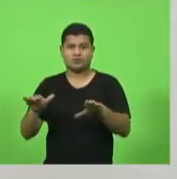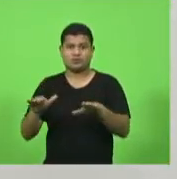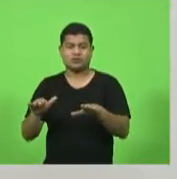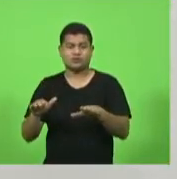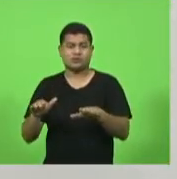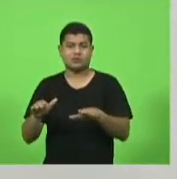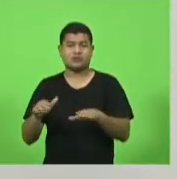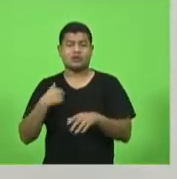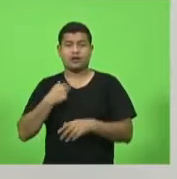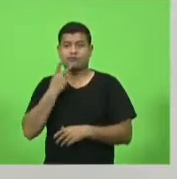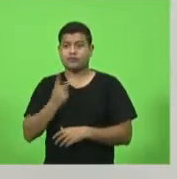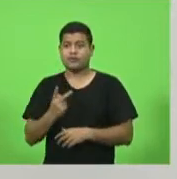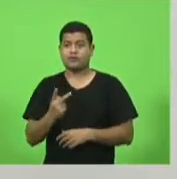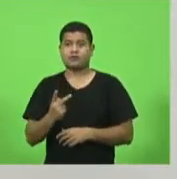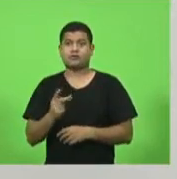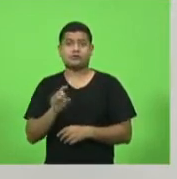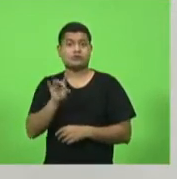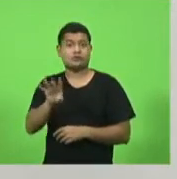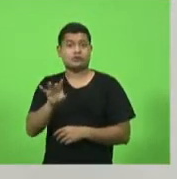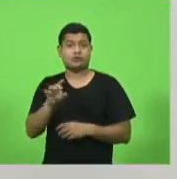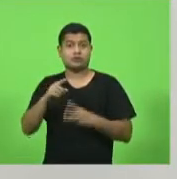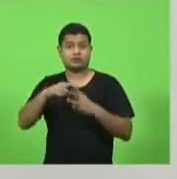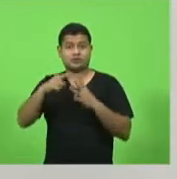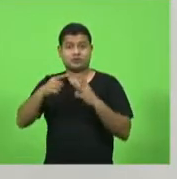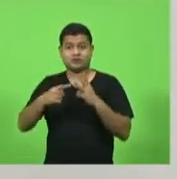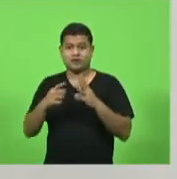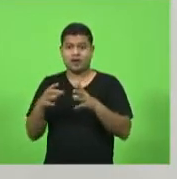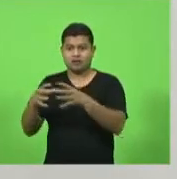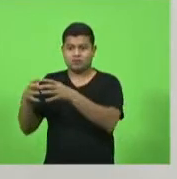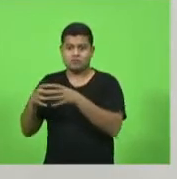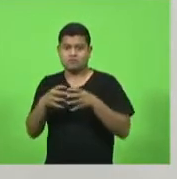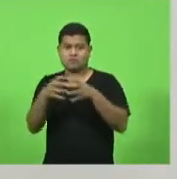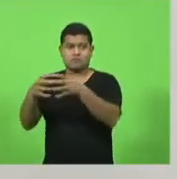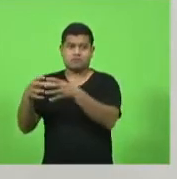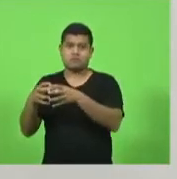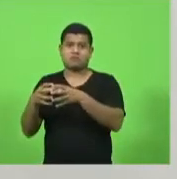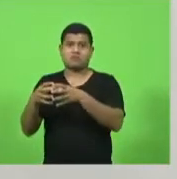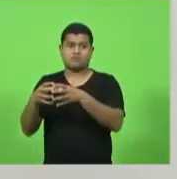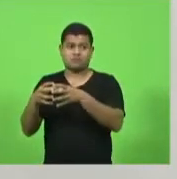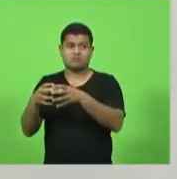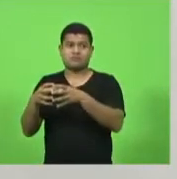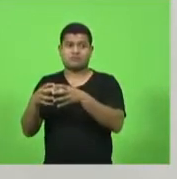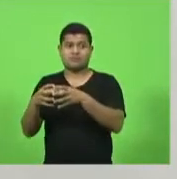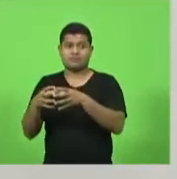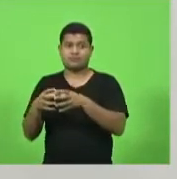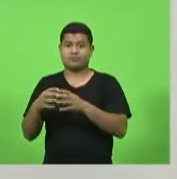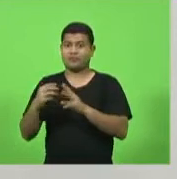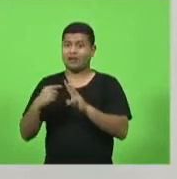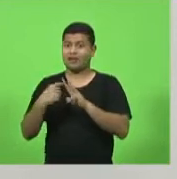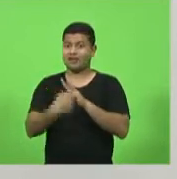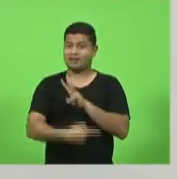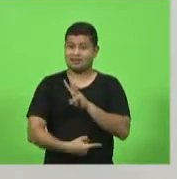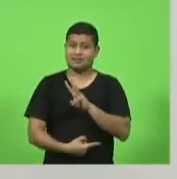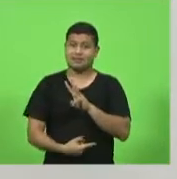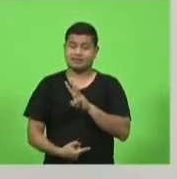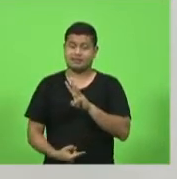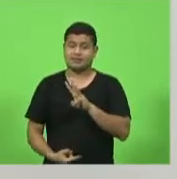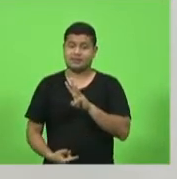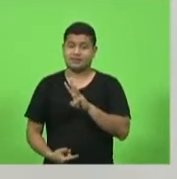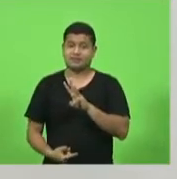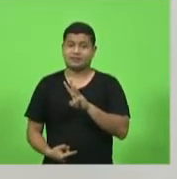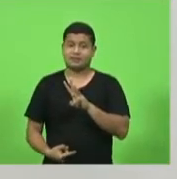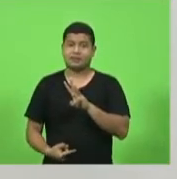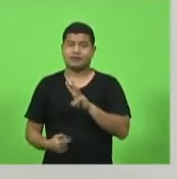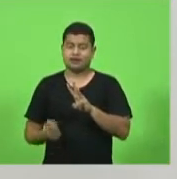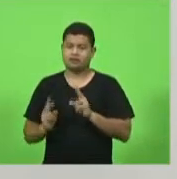de três batalhões. Três. Três batalhões. Vamos